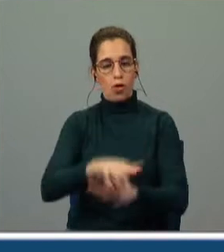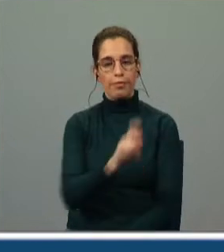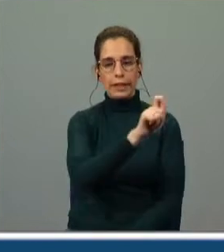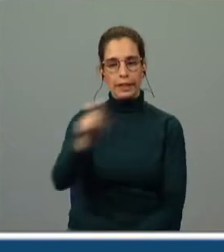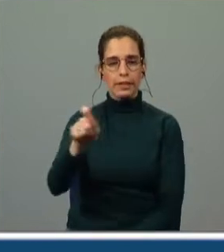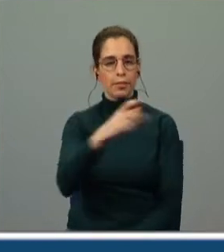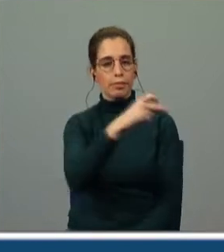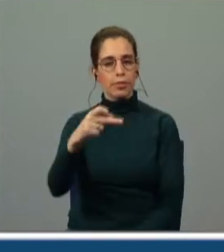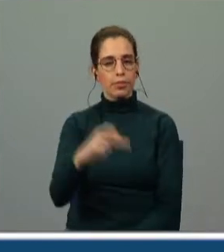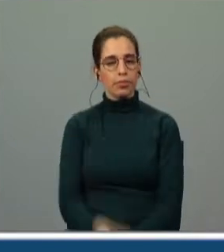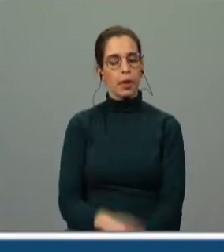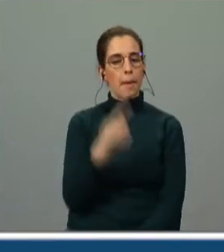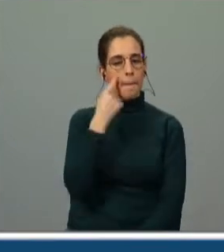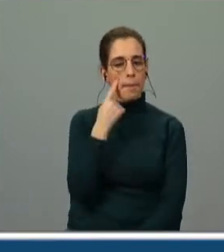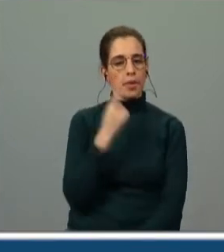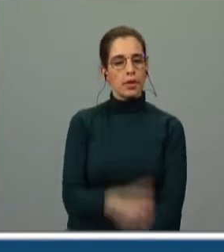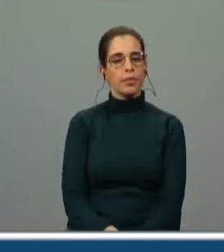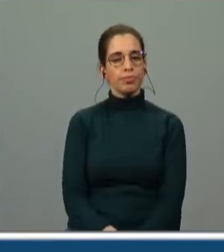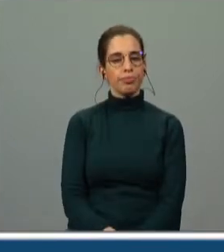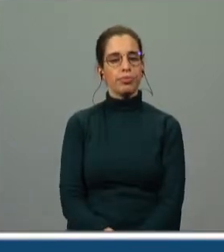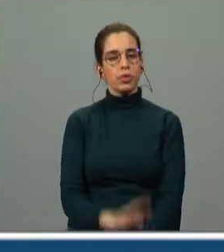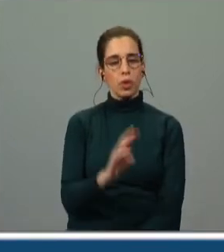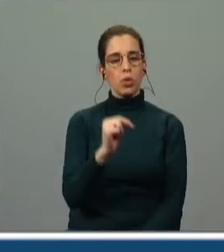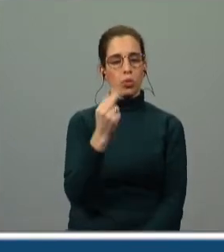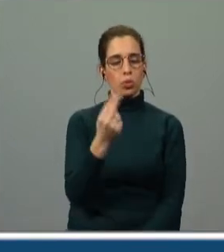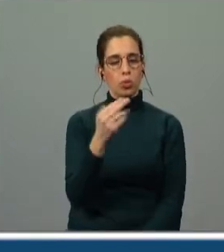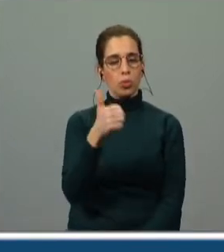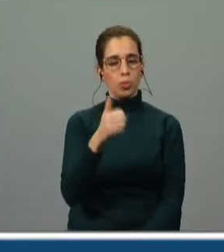expressões que mostram a subjetividade do narrador. E aqui eu peço-te,